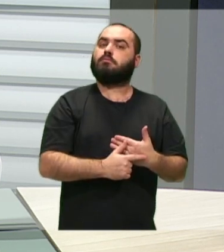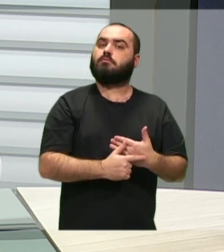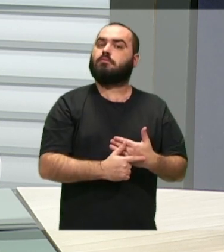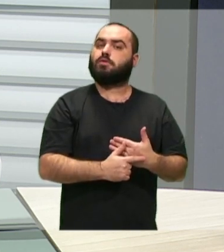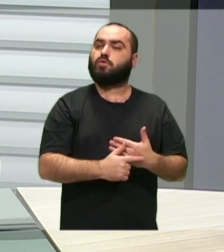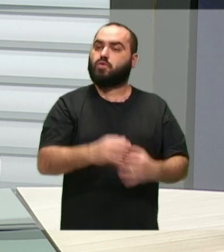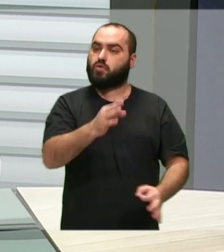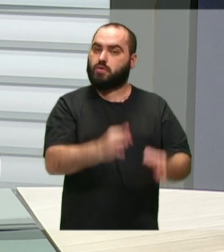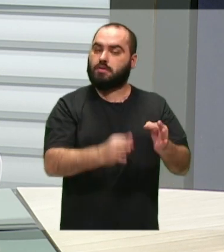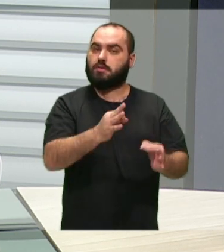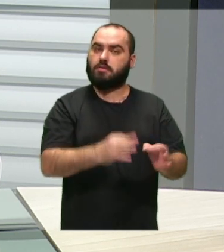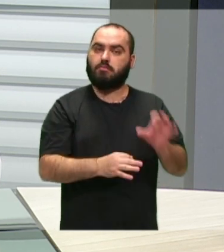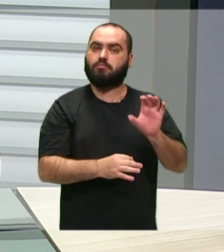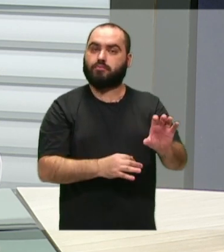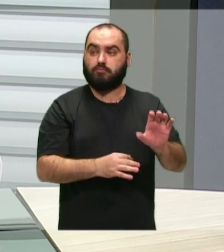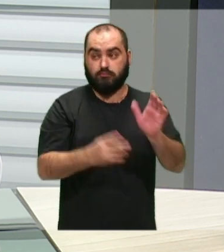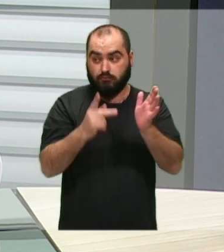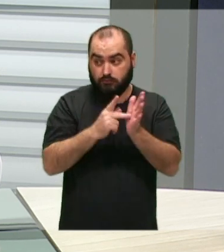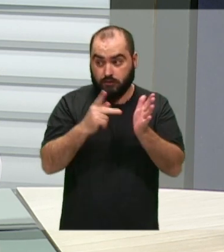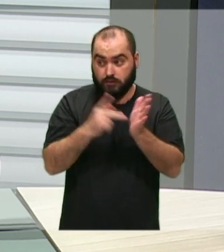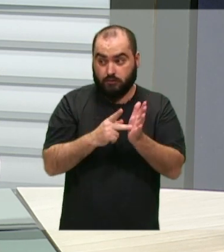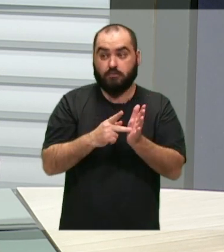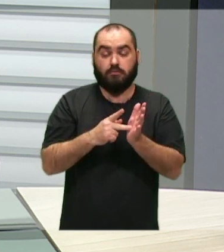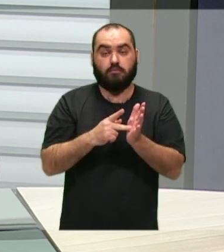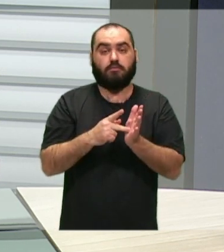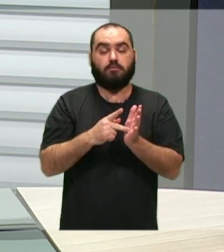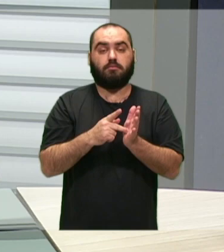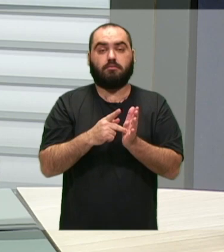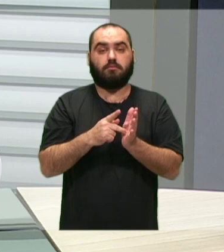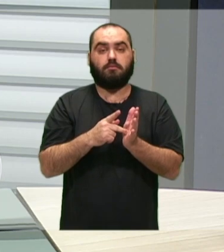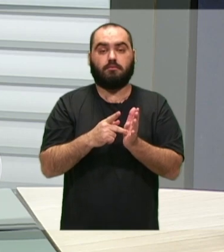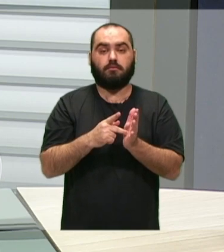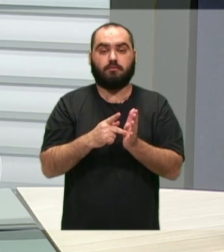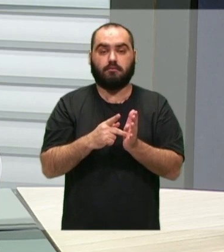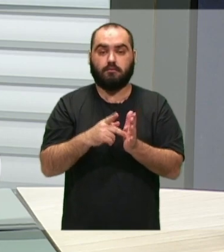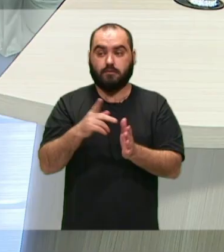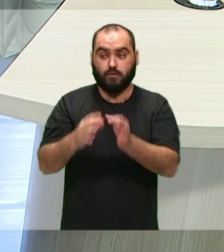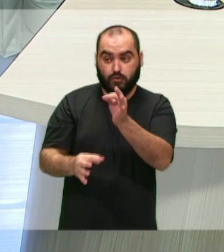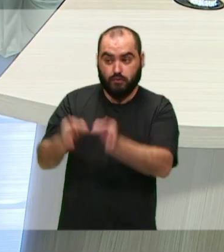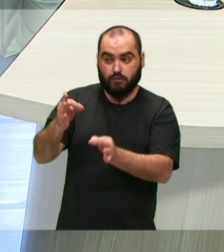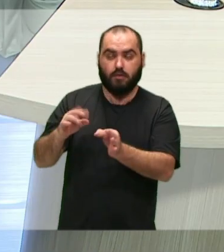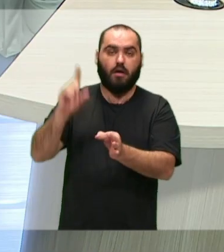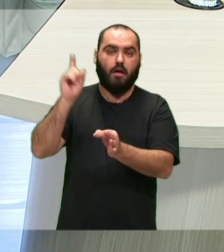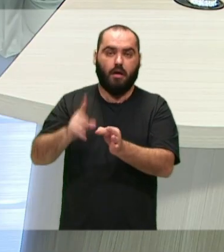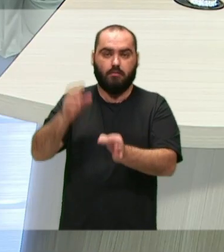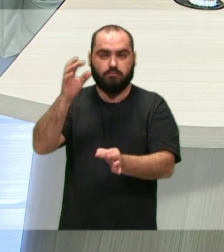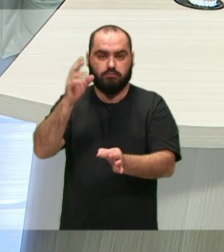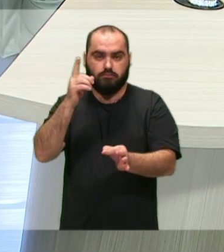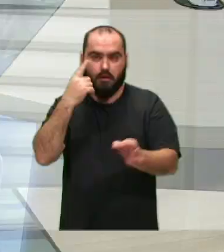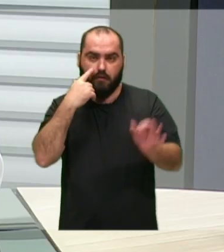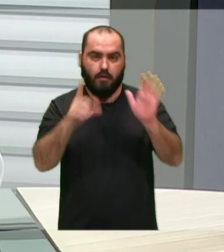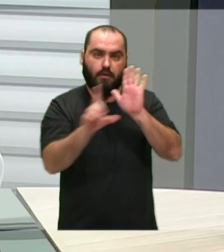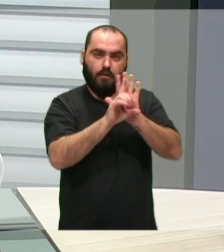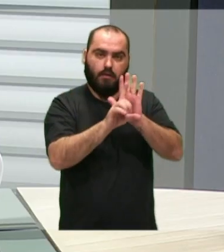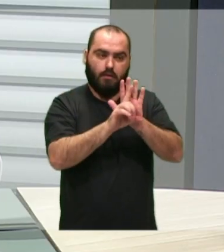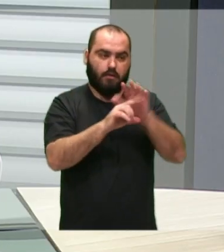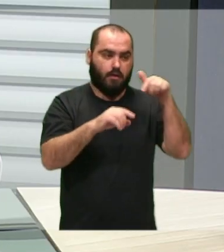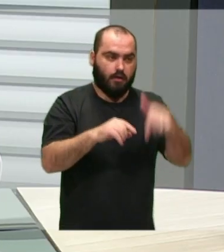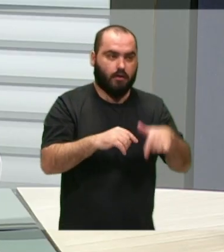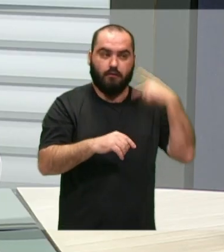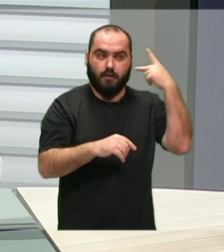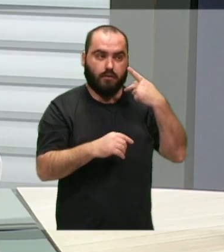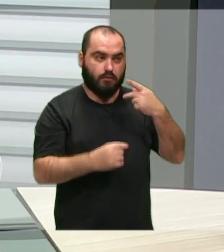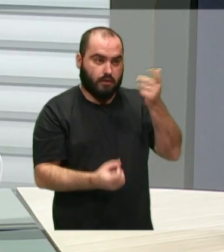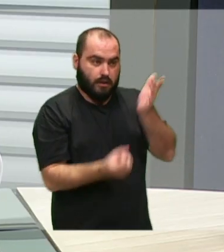é realmente, para dizer, o grande norte do bom vivimento do Judiciário é julgar a legislação que nós fizemos e